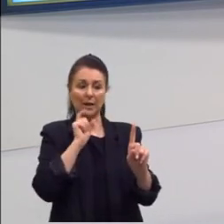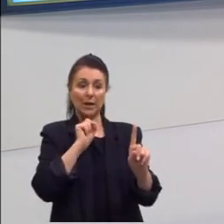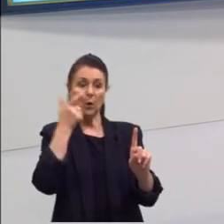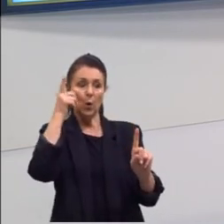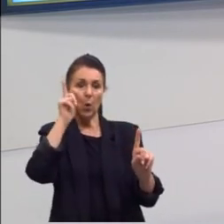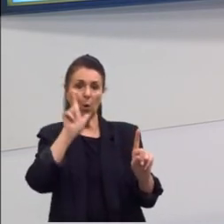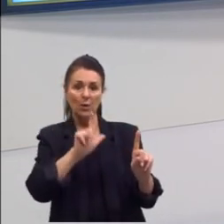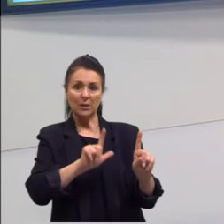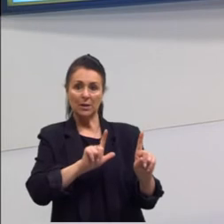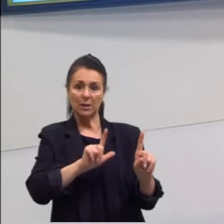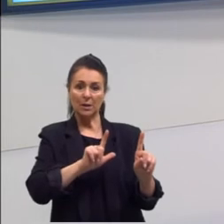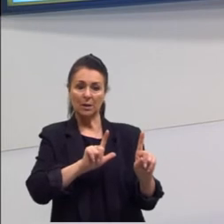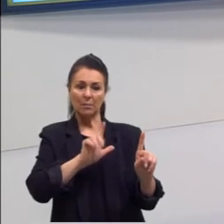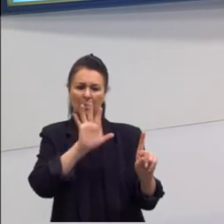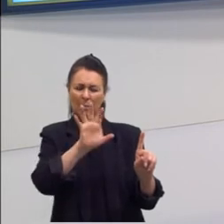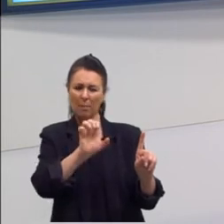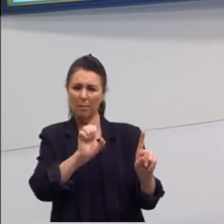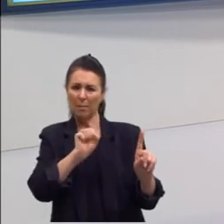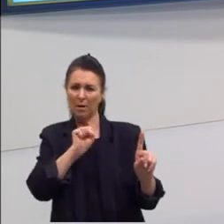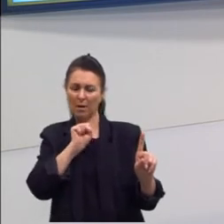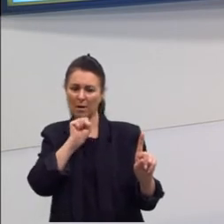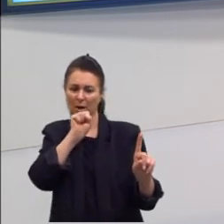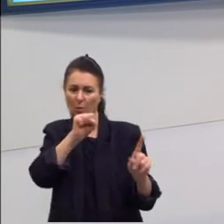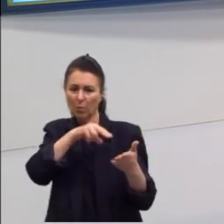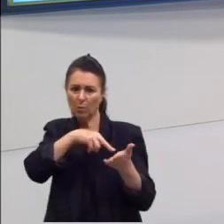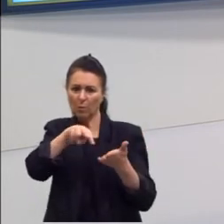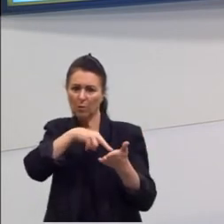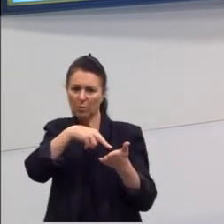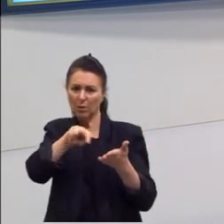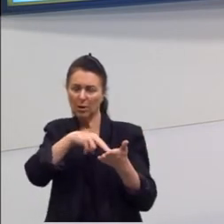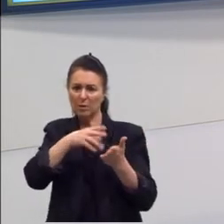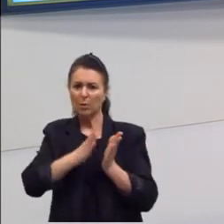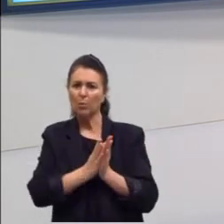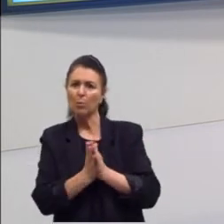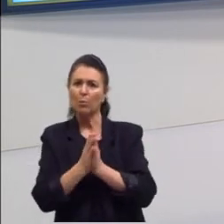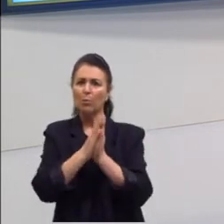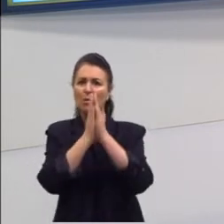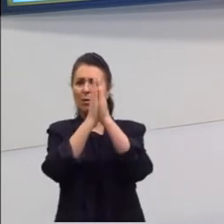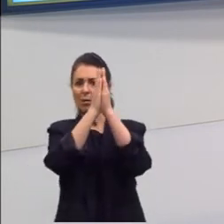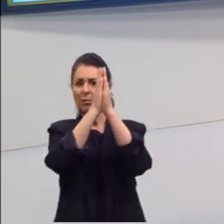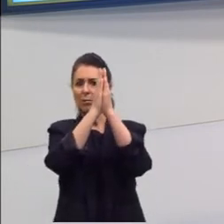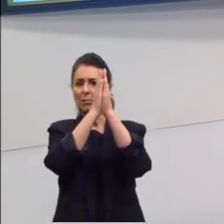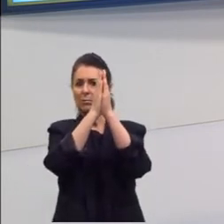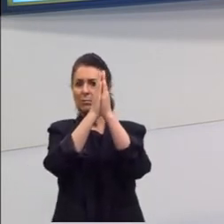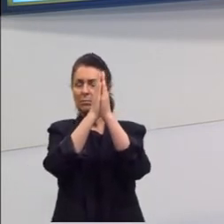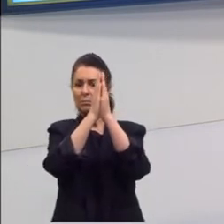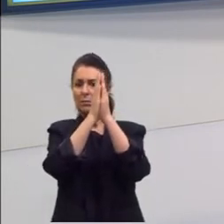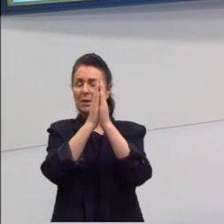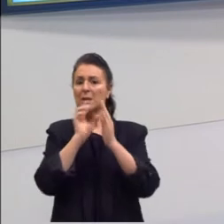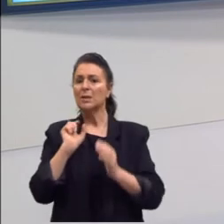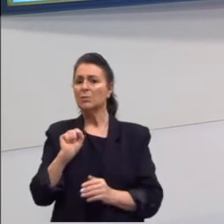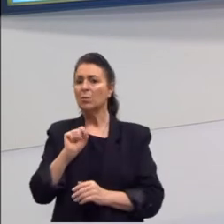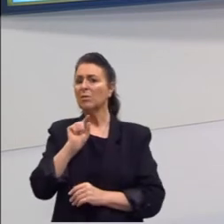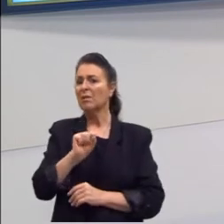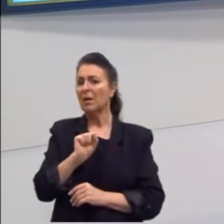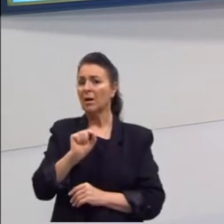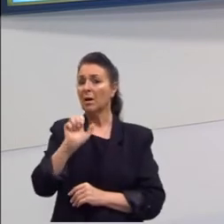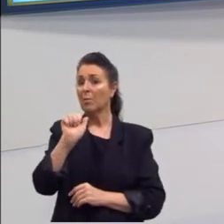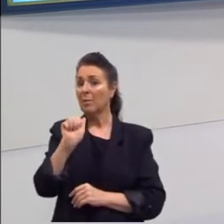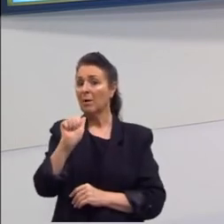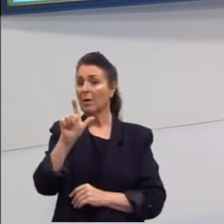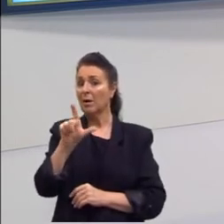aquele ali que dança como o boneco Ken, que é o boneco da Barbie. Isso é uma alusão ao